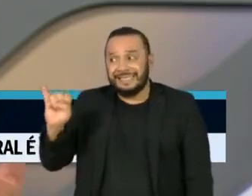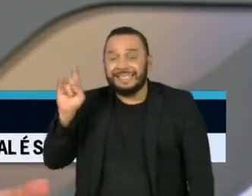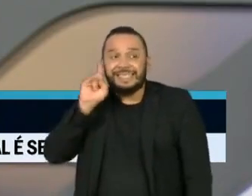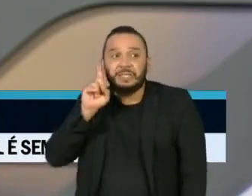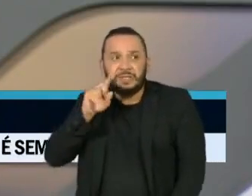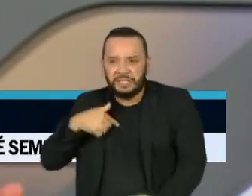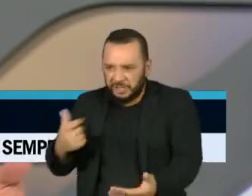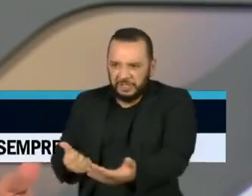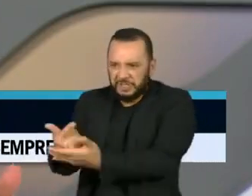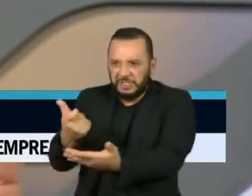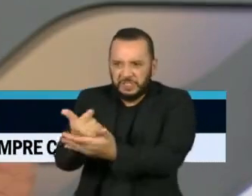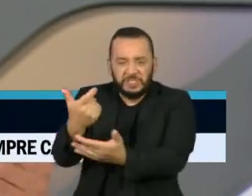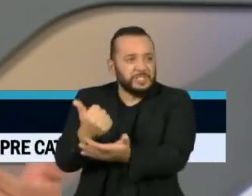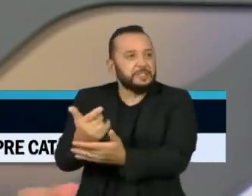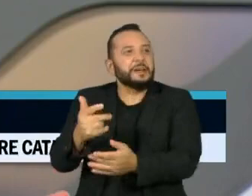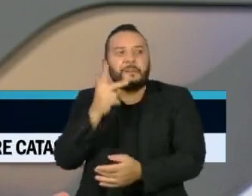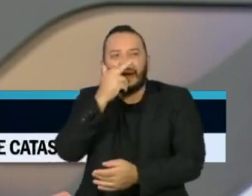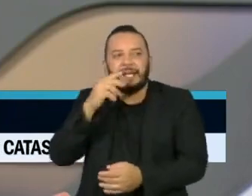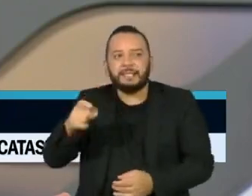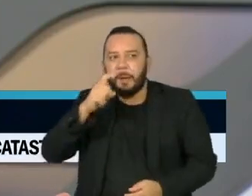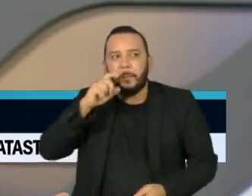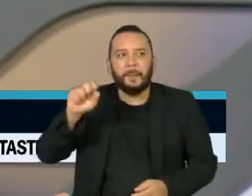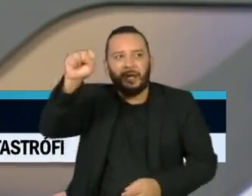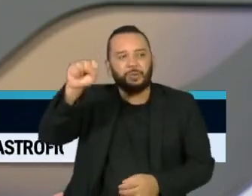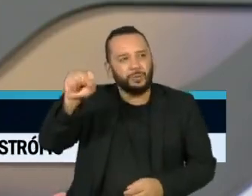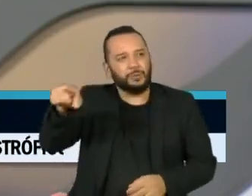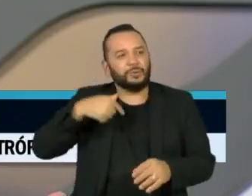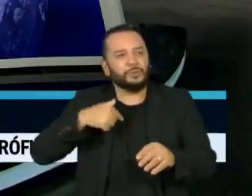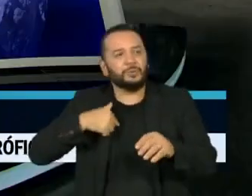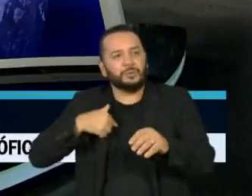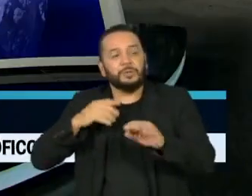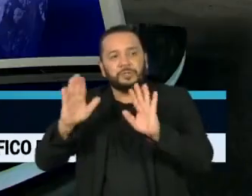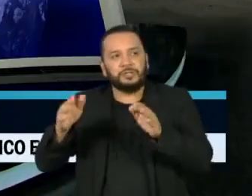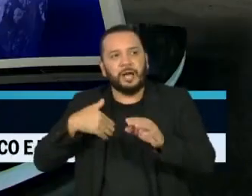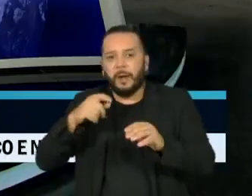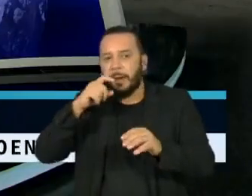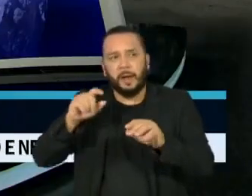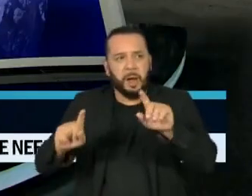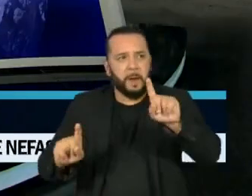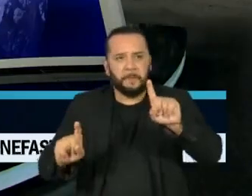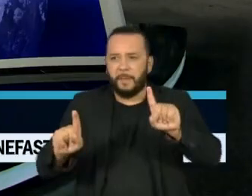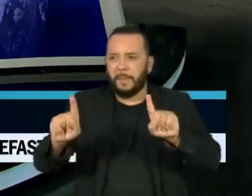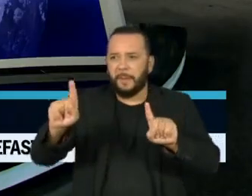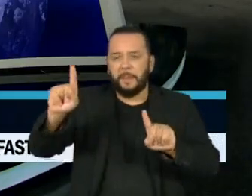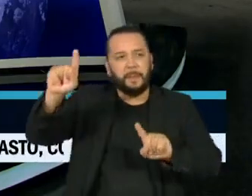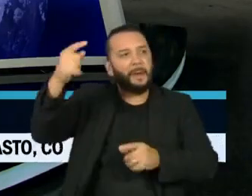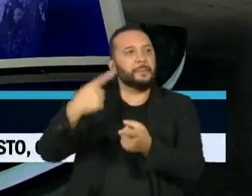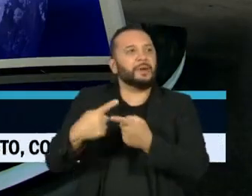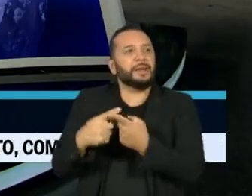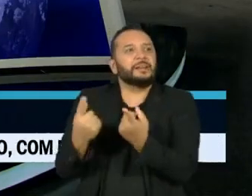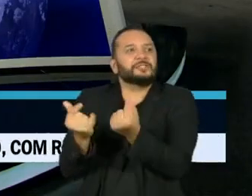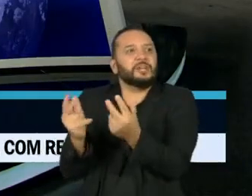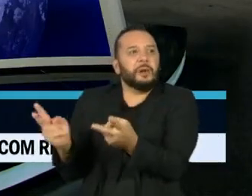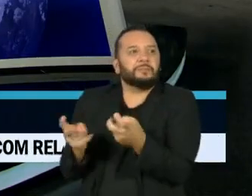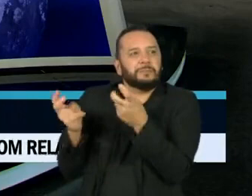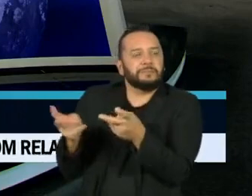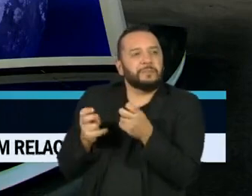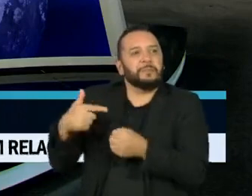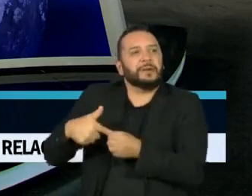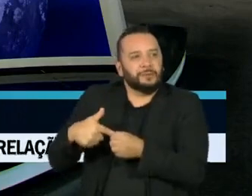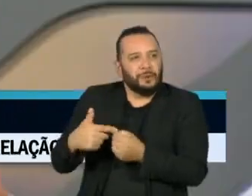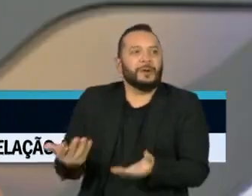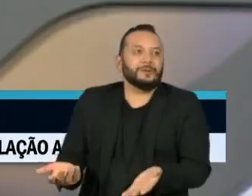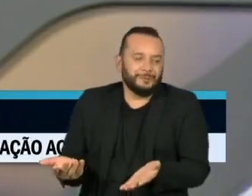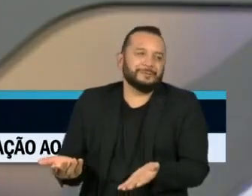que vai sair mais fortalecido, porque agora ele vai ter a entrada de recursos novamente do petróleo e o que vai dar mais